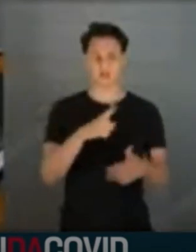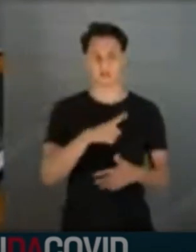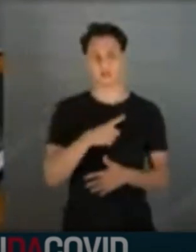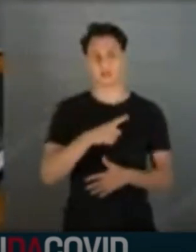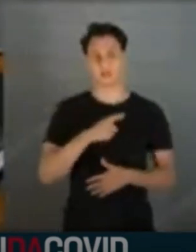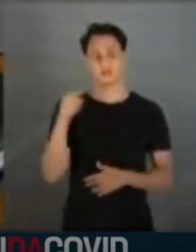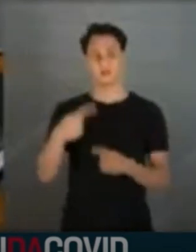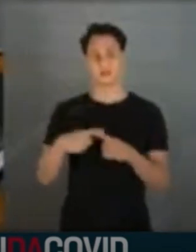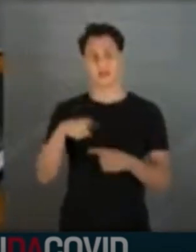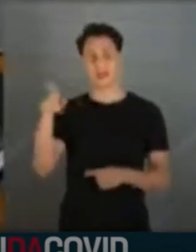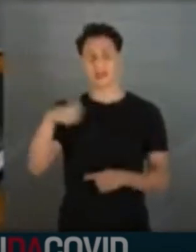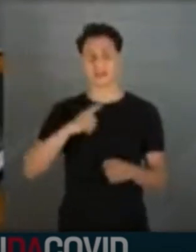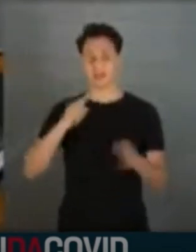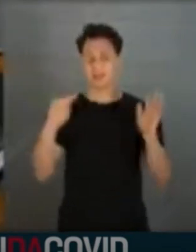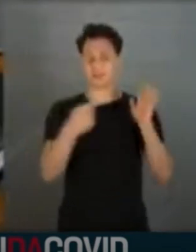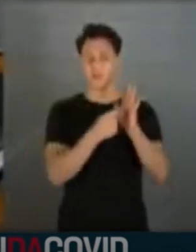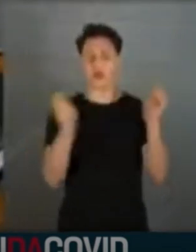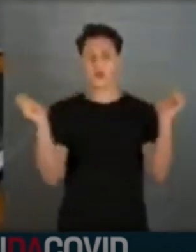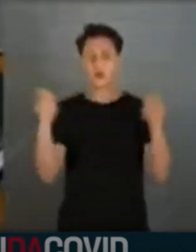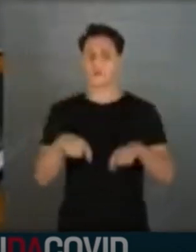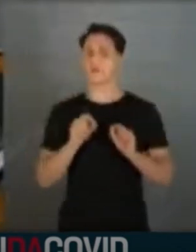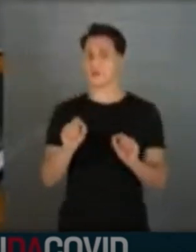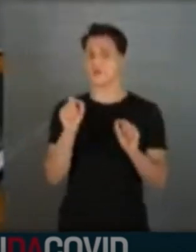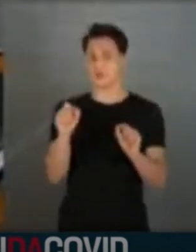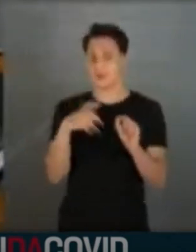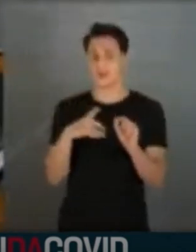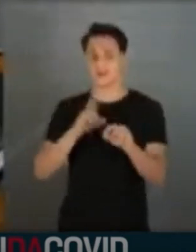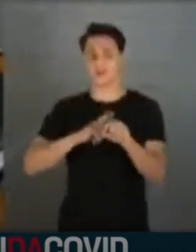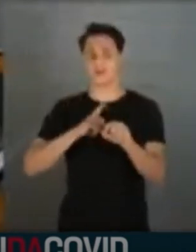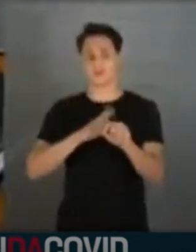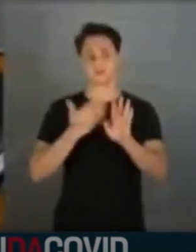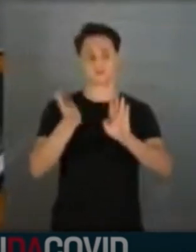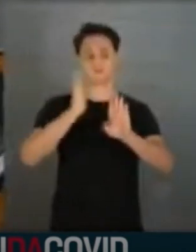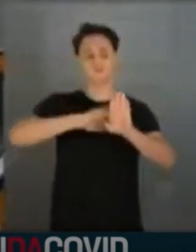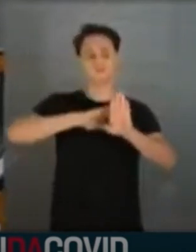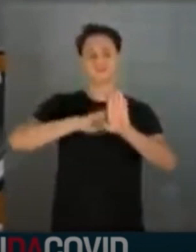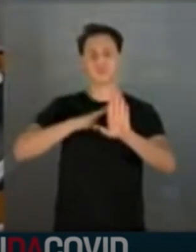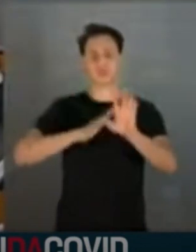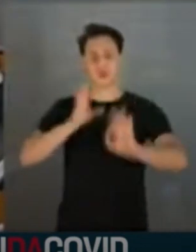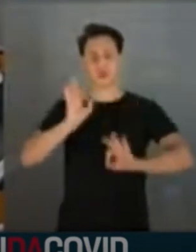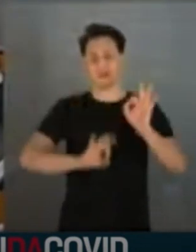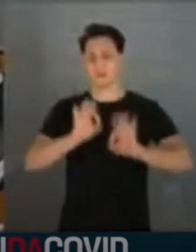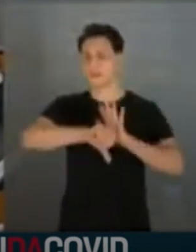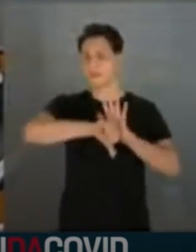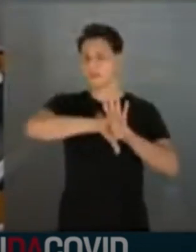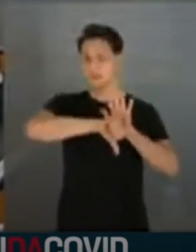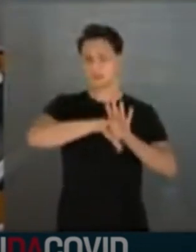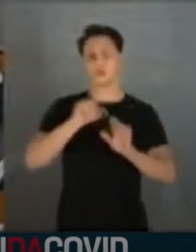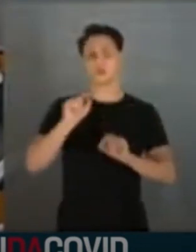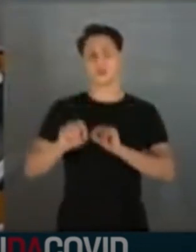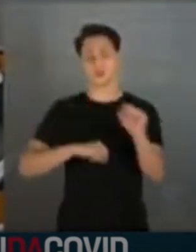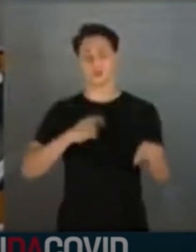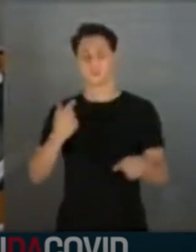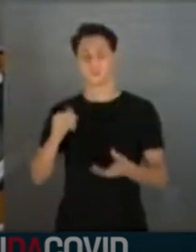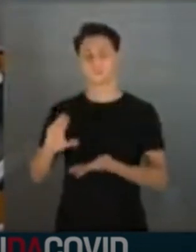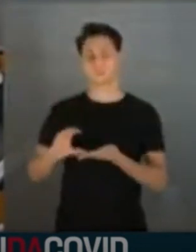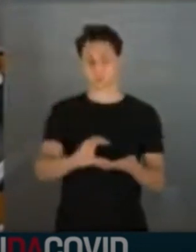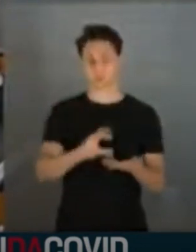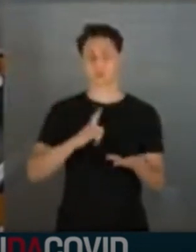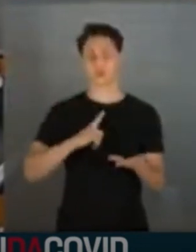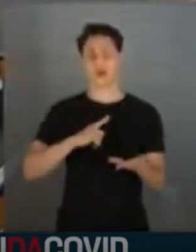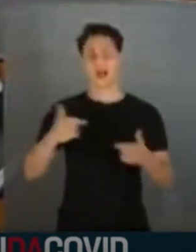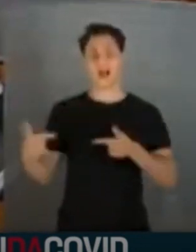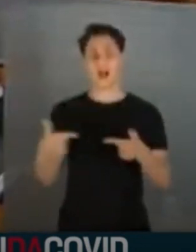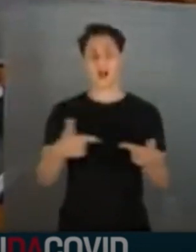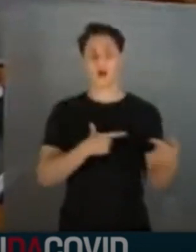denúncia pode dar conta de um fio de meada, de um esquema criminoso de financiamento de